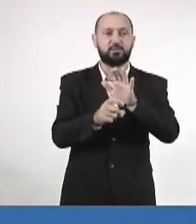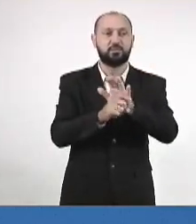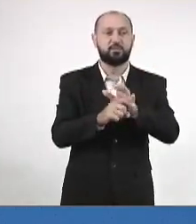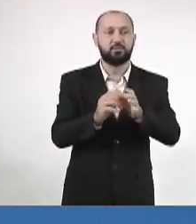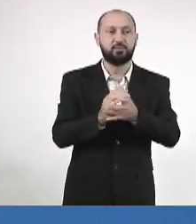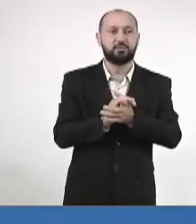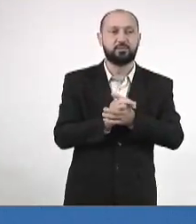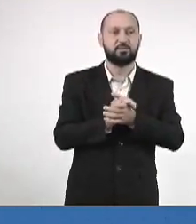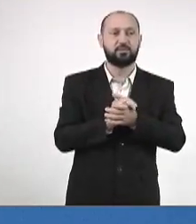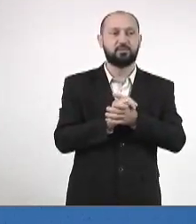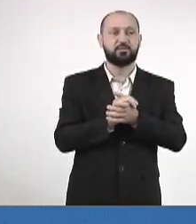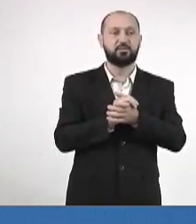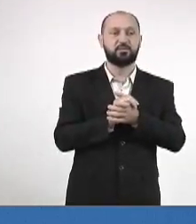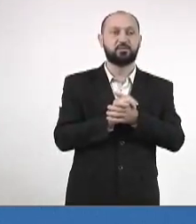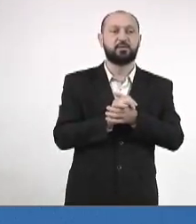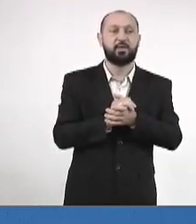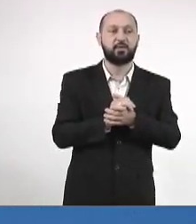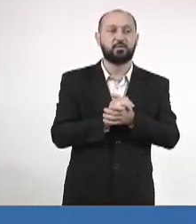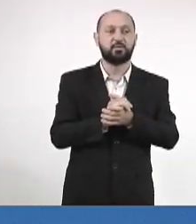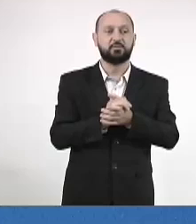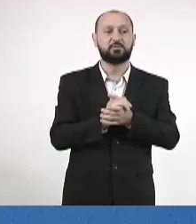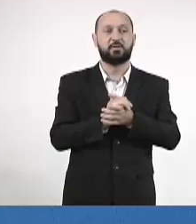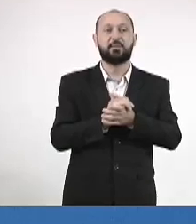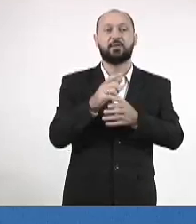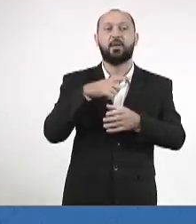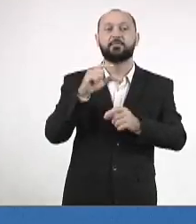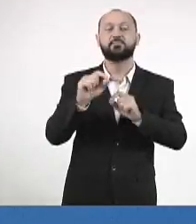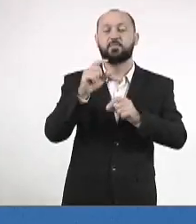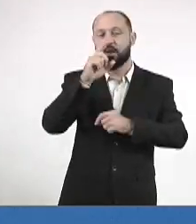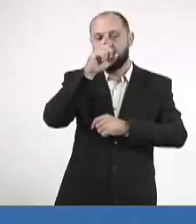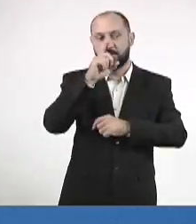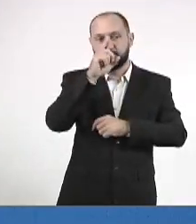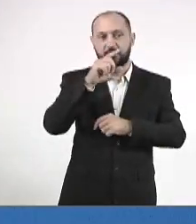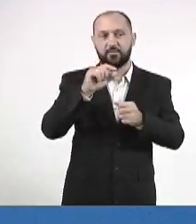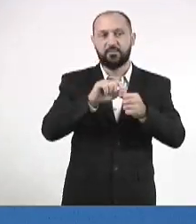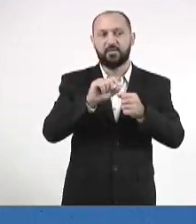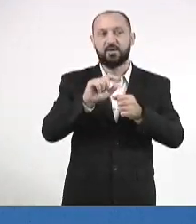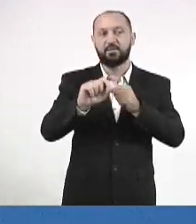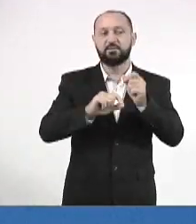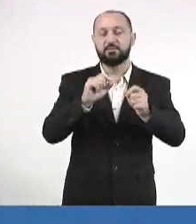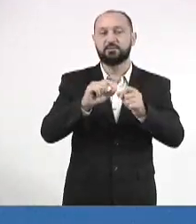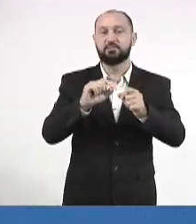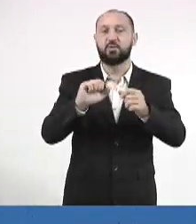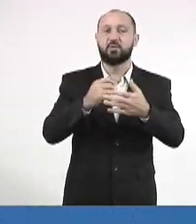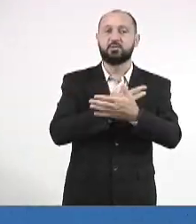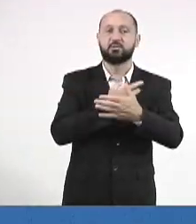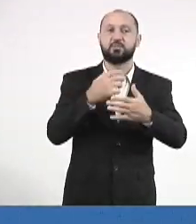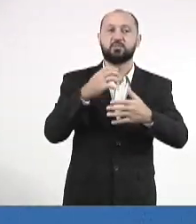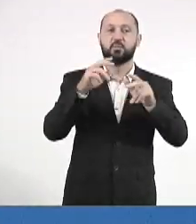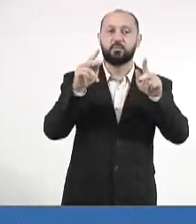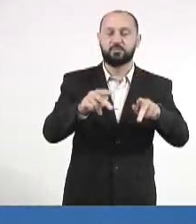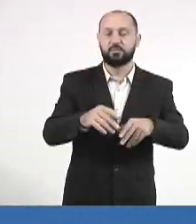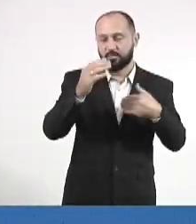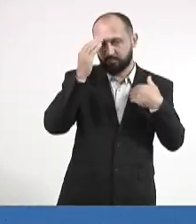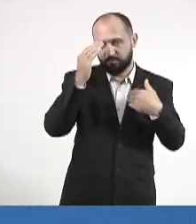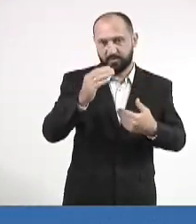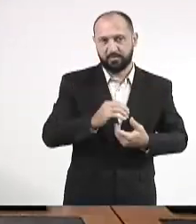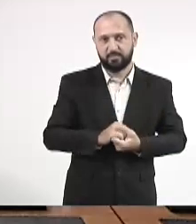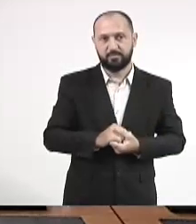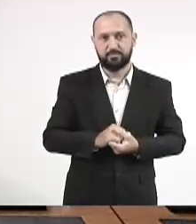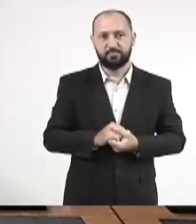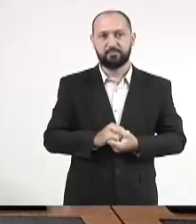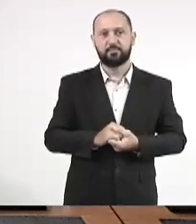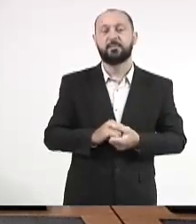risco, além da questão também visual, corre o risco de cometer acidentes com a população. É o que tinha. Muito obrigado. Para